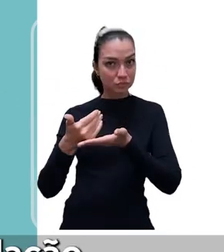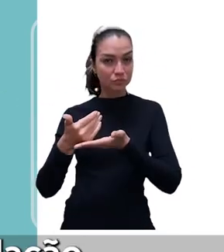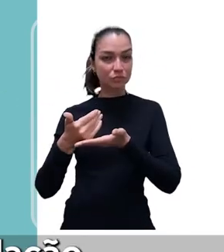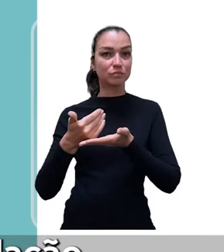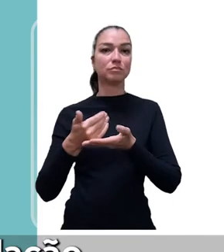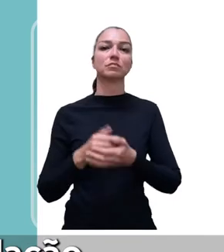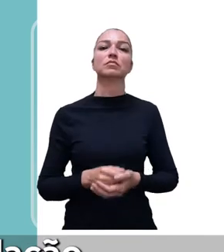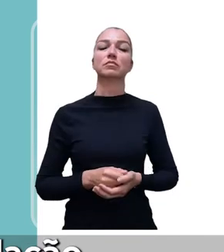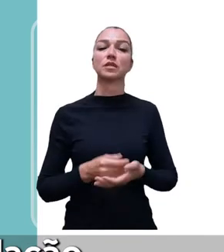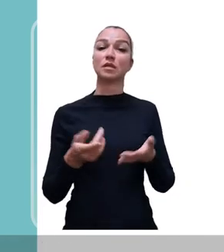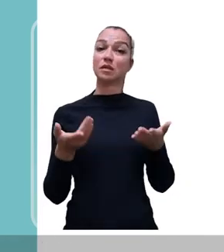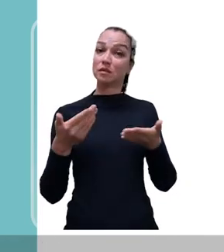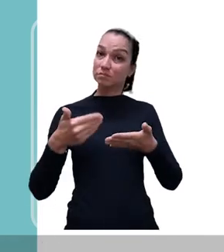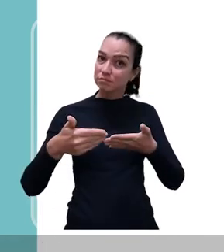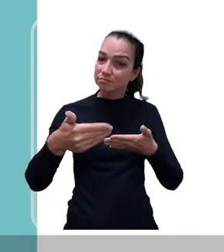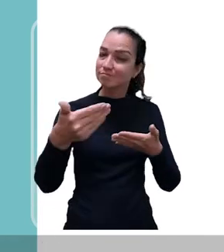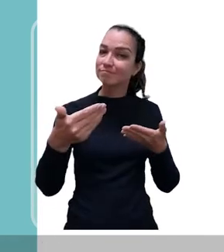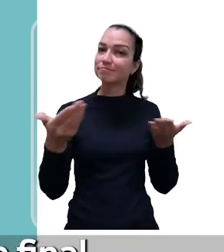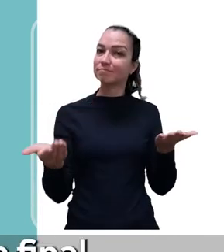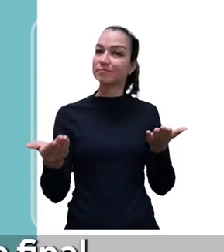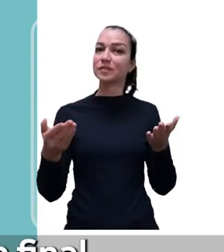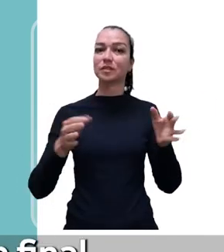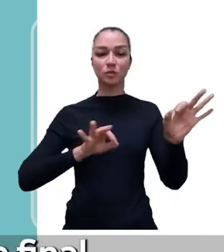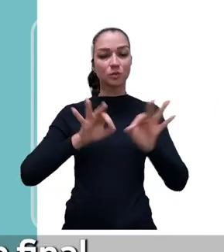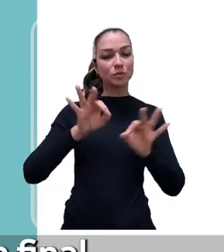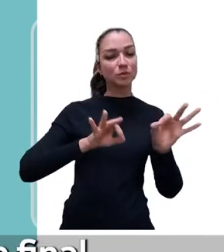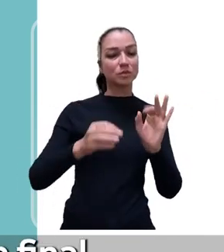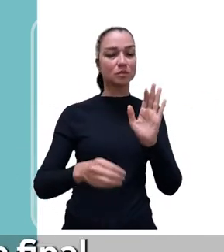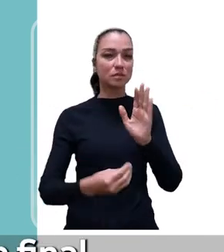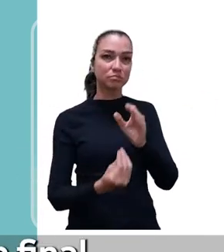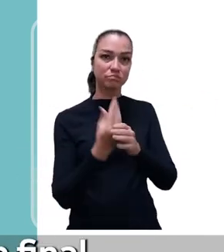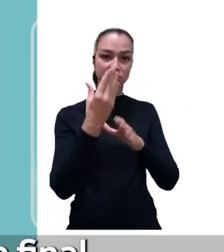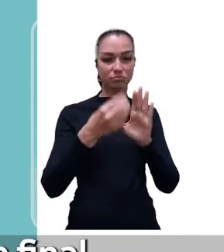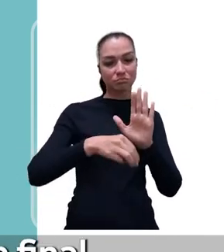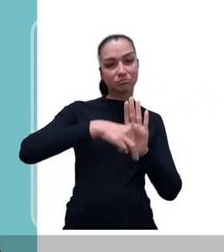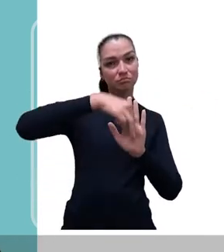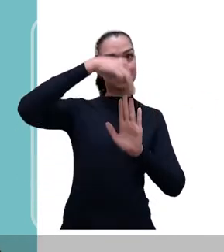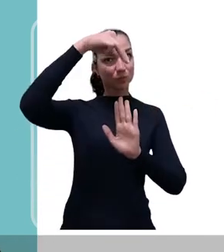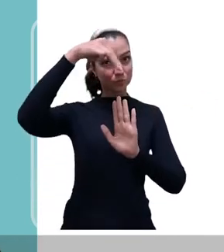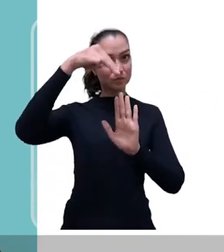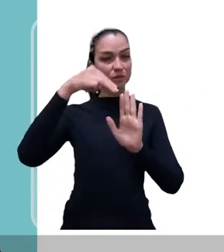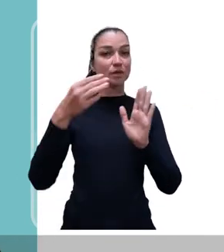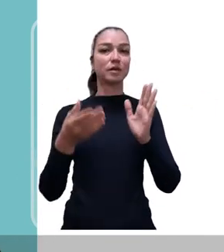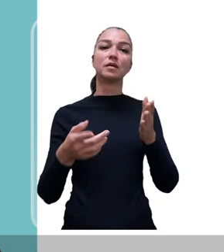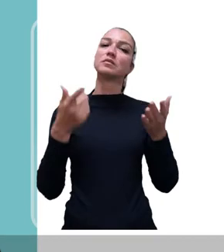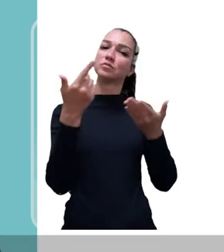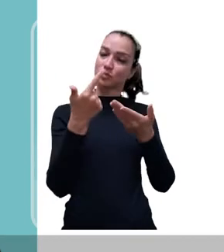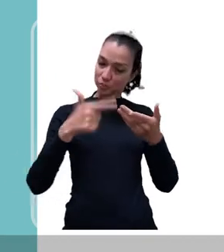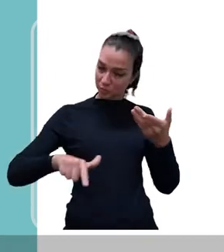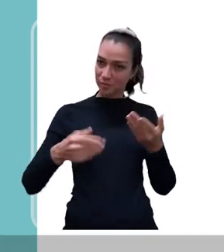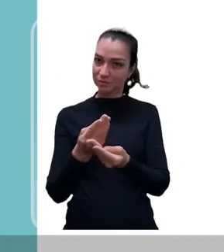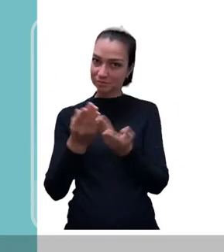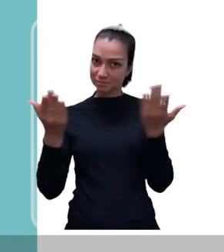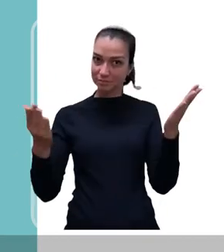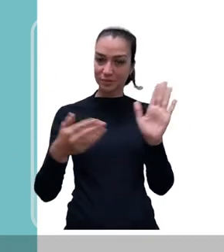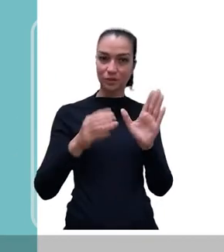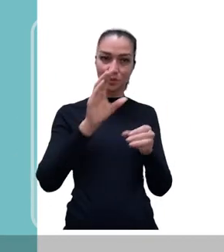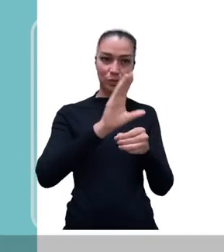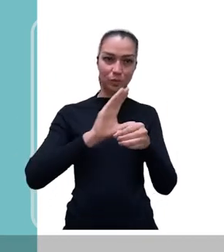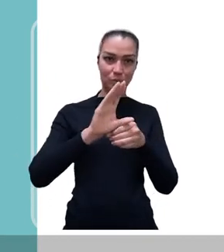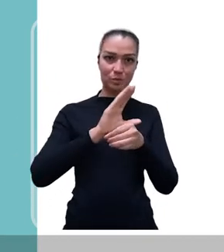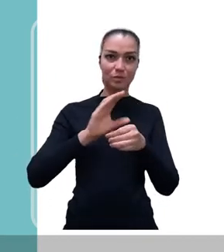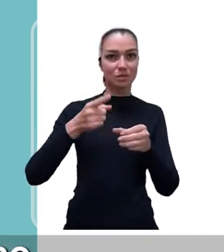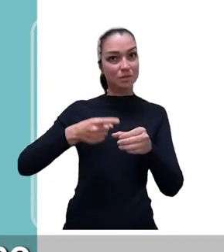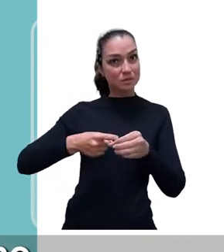sugestões da população. A partir daí, estaremos estruturando uma minuta final que será novamente apreciada pelo Conselho da